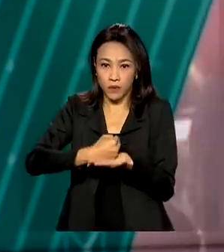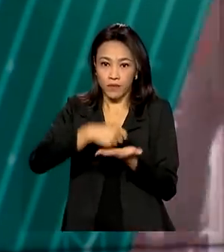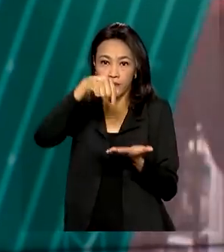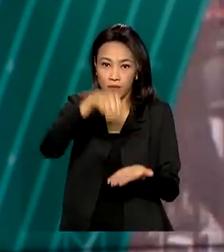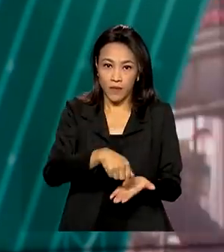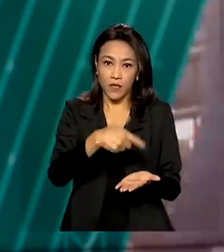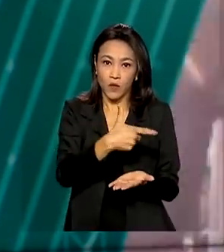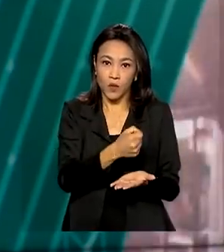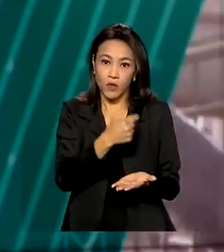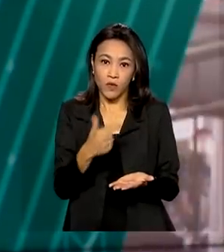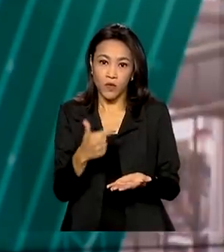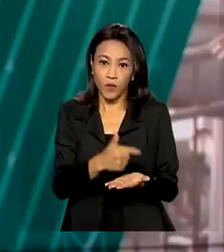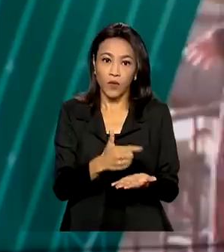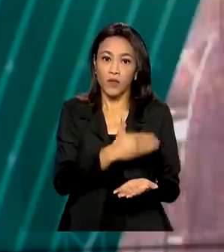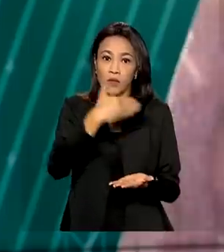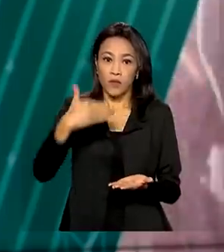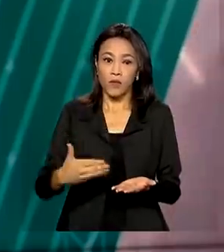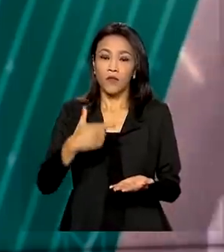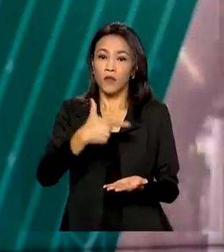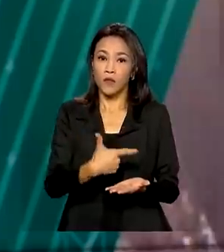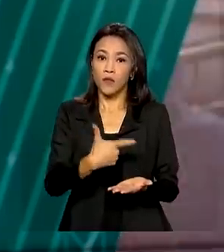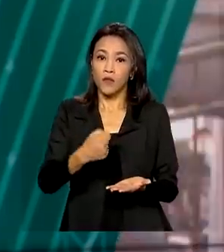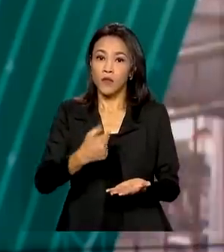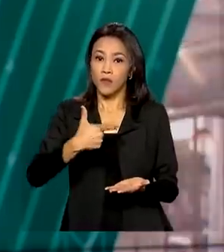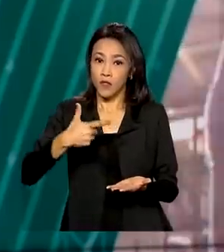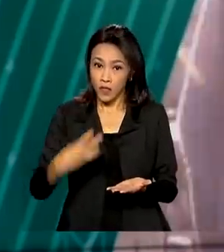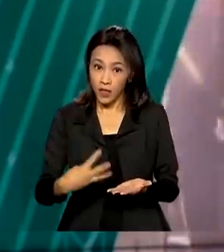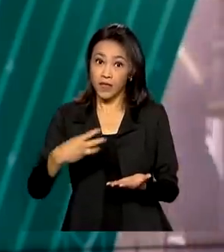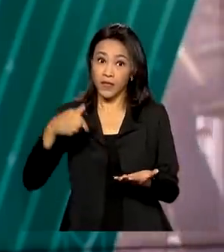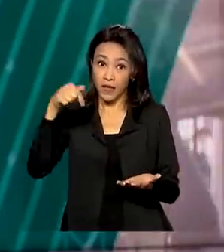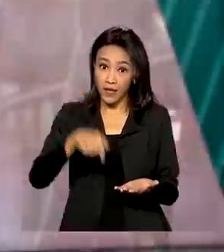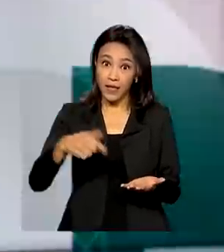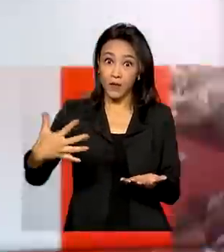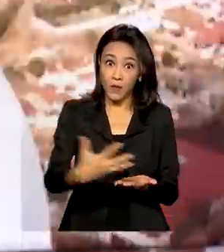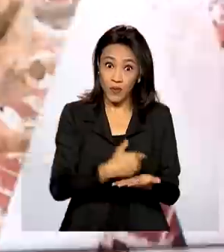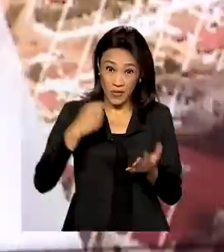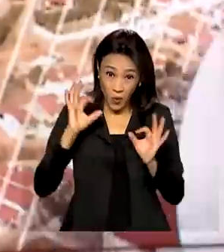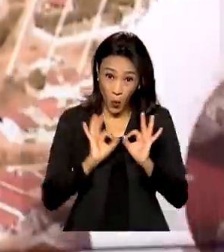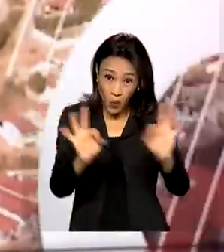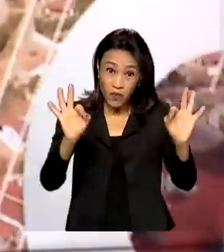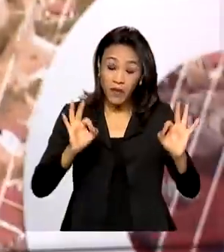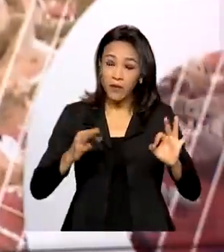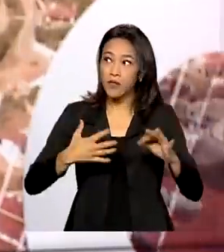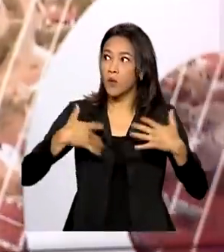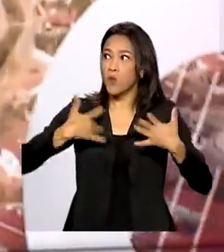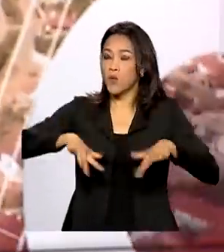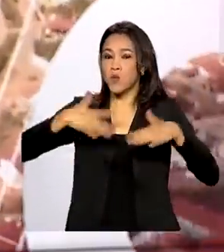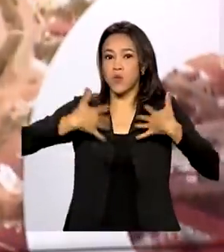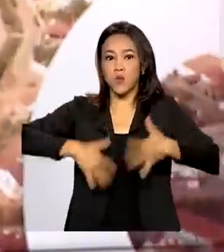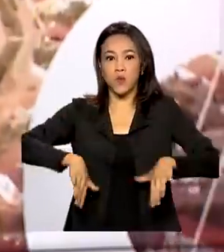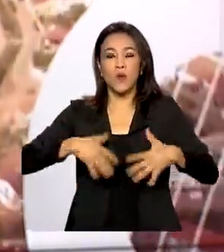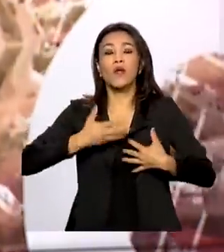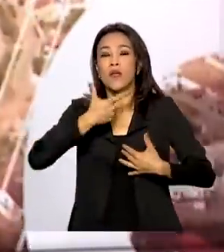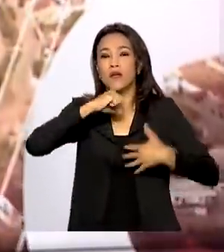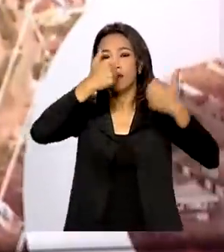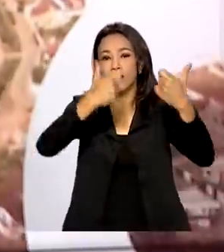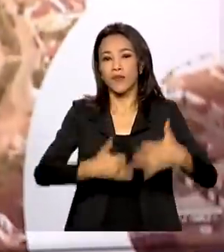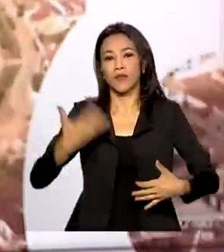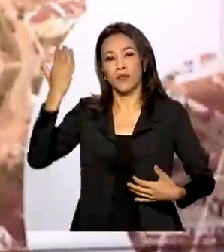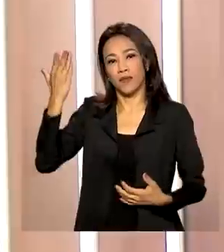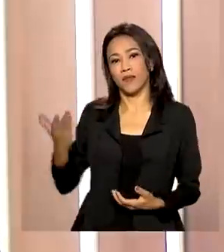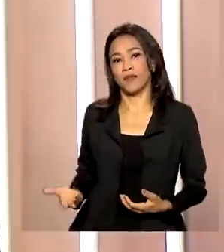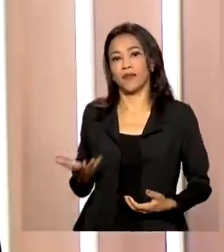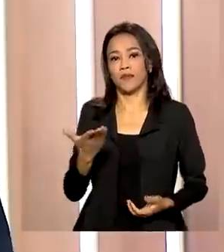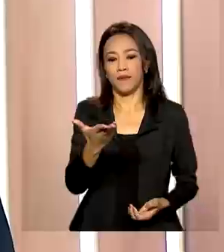plantada agora no país, se confirmado será o maior volume já colhido no Brasil, quem comenta é Ricardo Caldas.